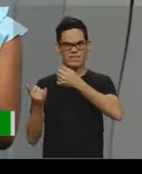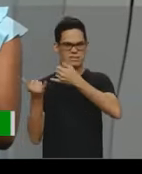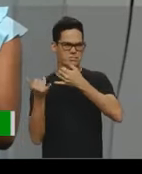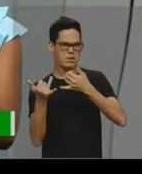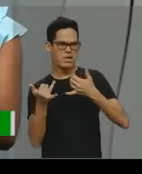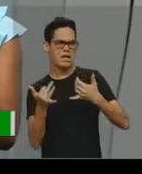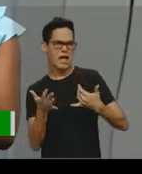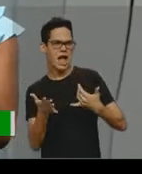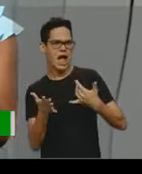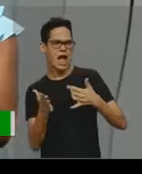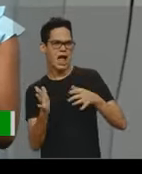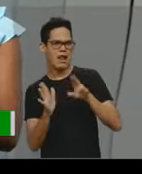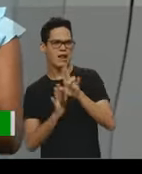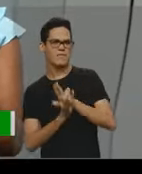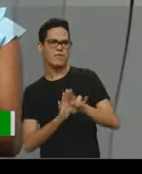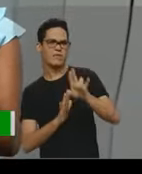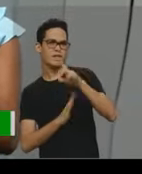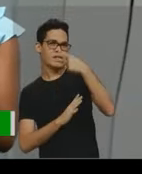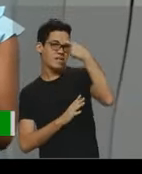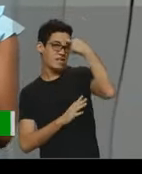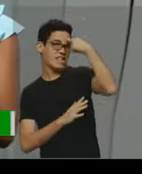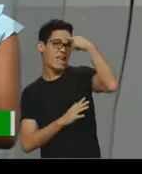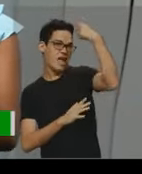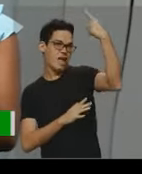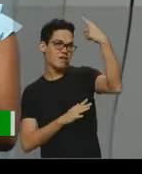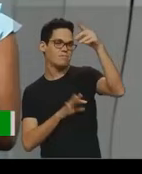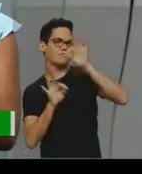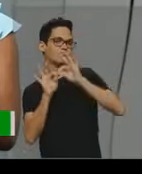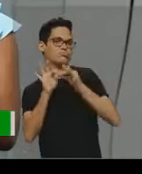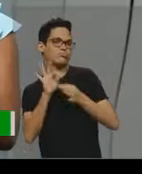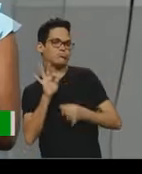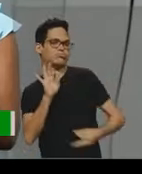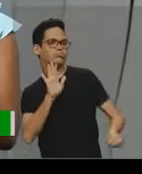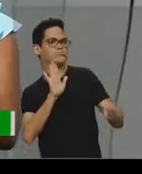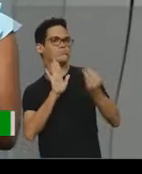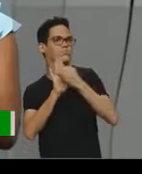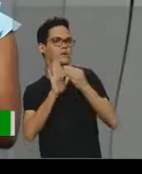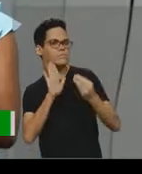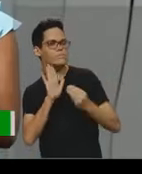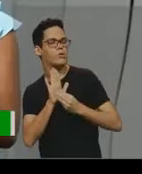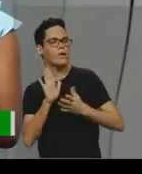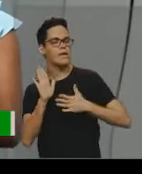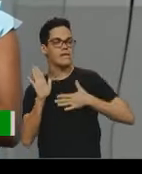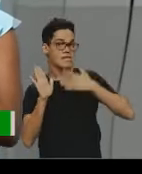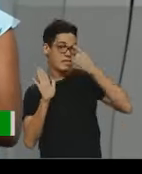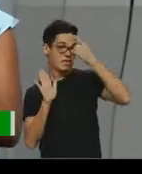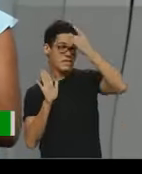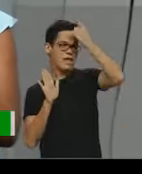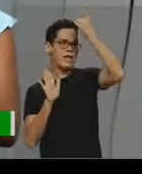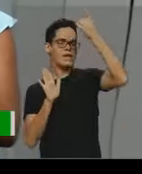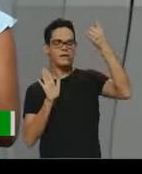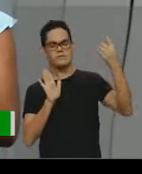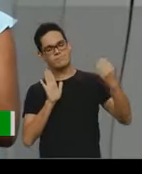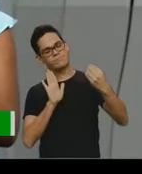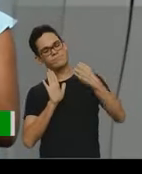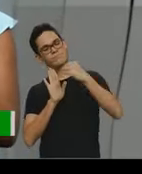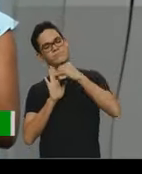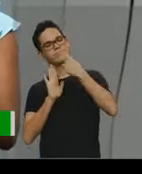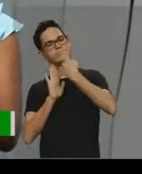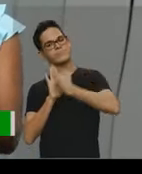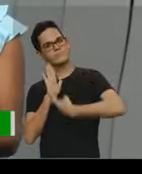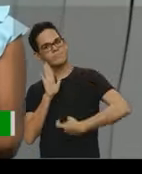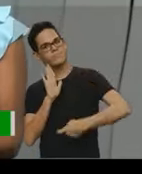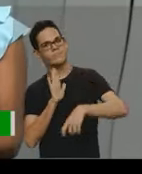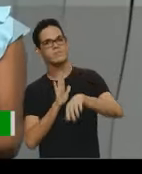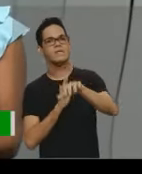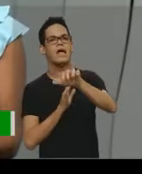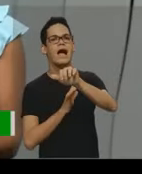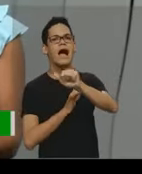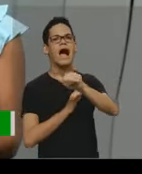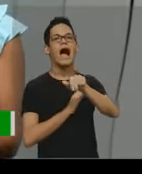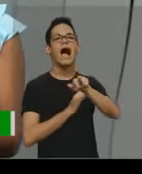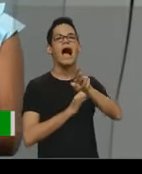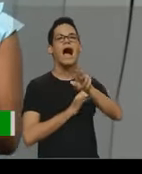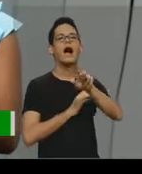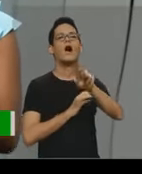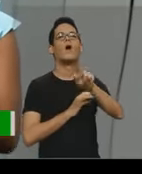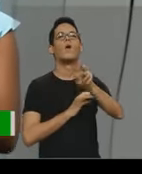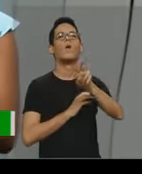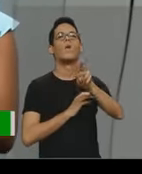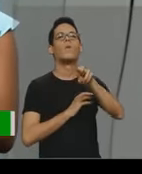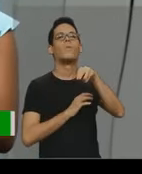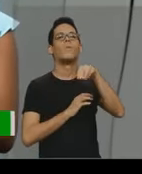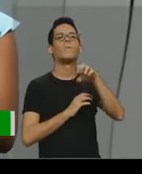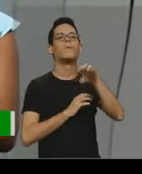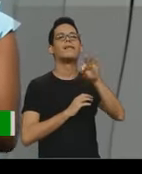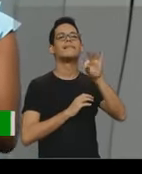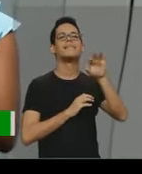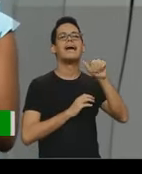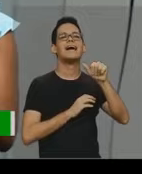uma ideia que ele tem a respeito de um determinado assunto, então, tem essa diferença também, a crônica, ela pode ser, ter o